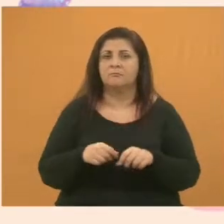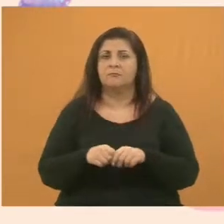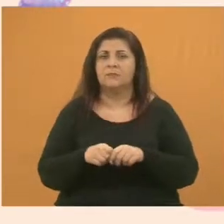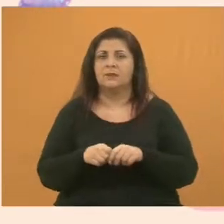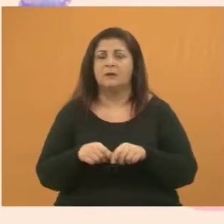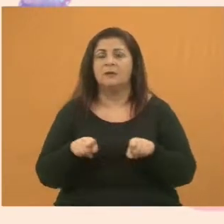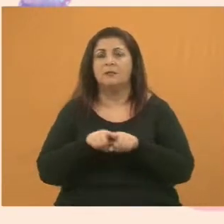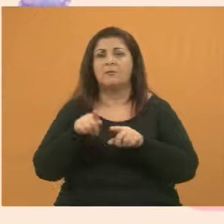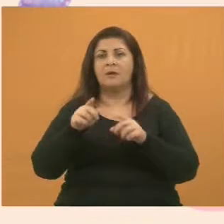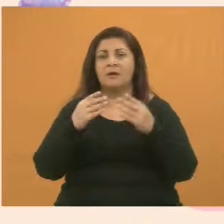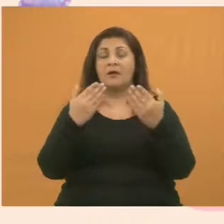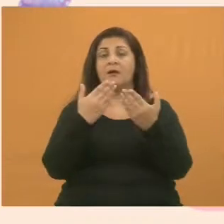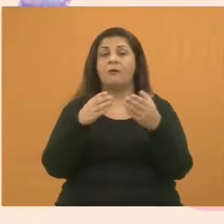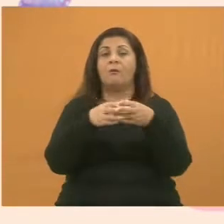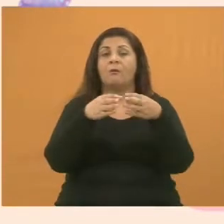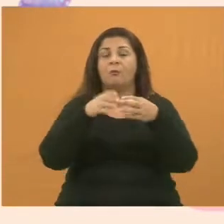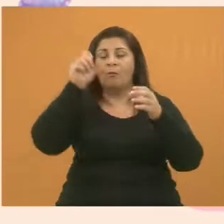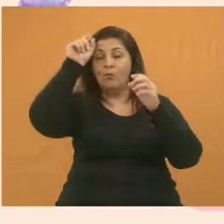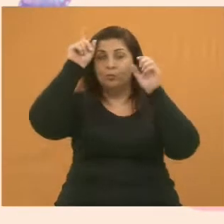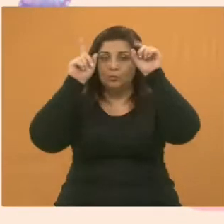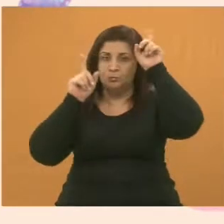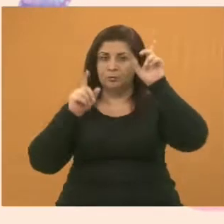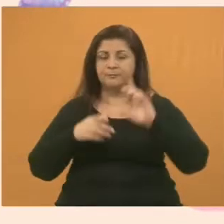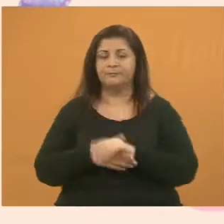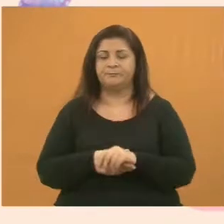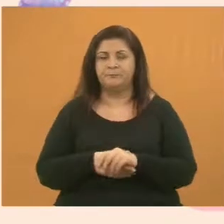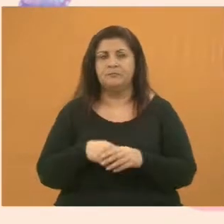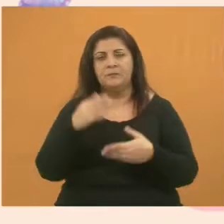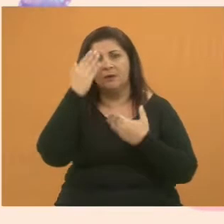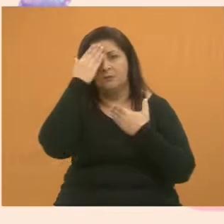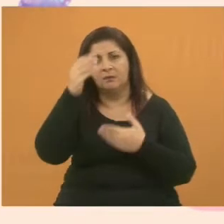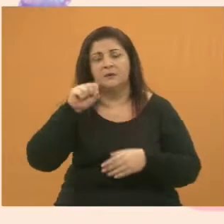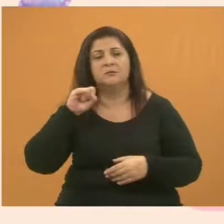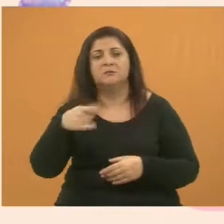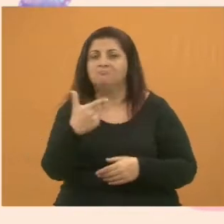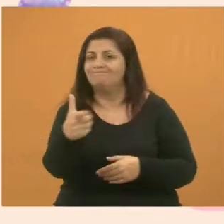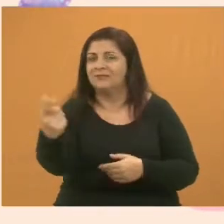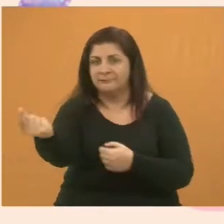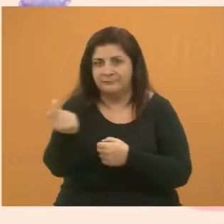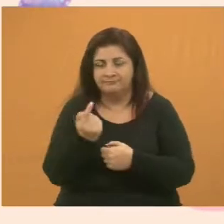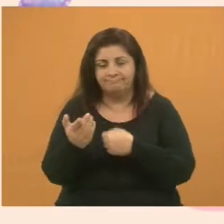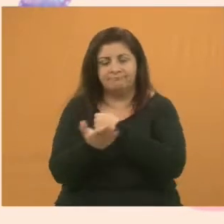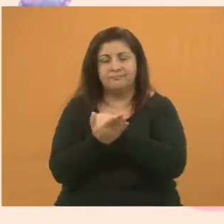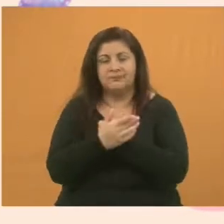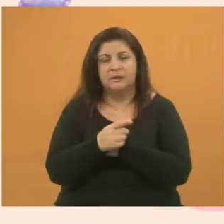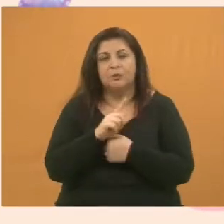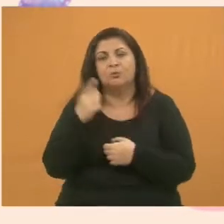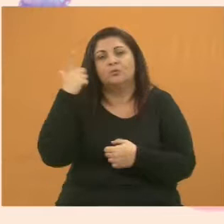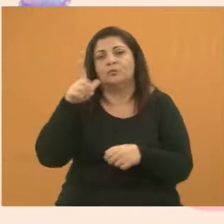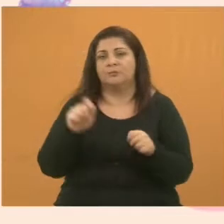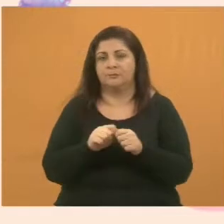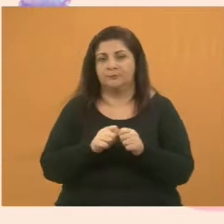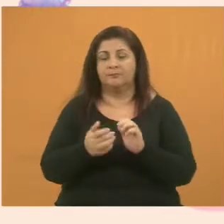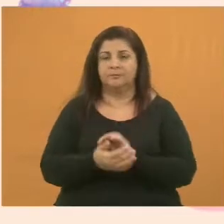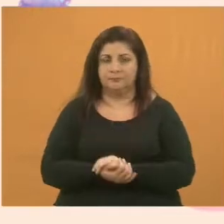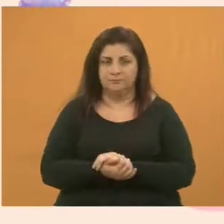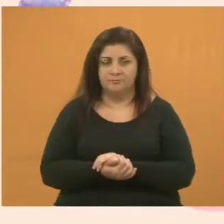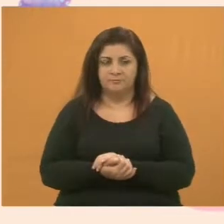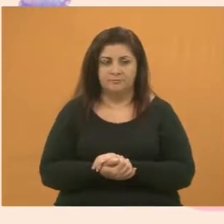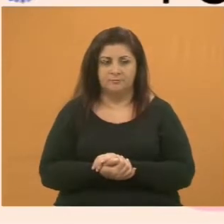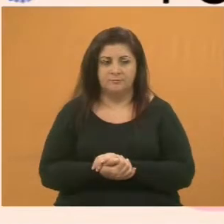Fundação Cultural. Nossos agradecimentos, que sem a participação de vocês não seria possível ter realizado a Canceata. Próximo.